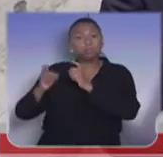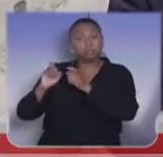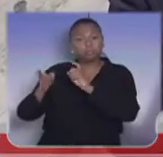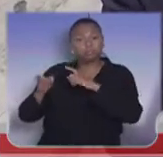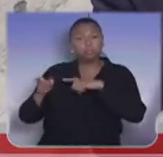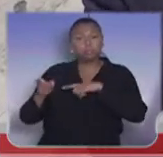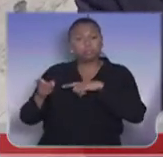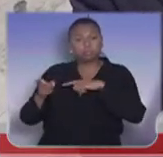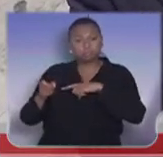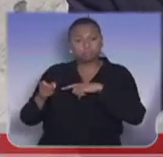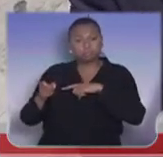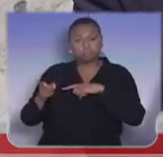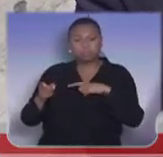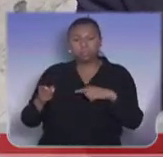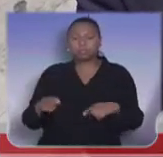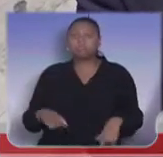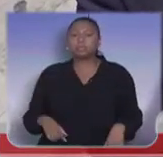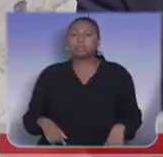Rumo Logística